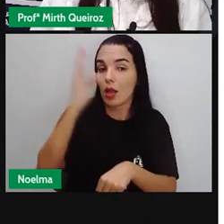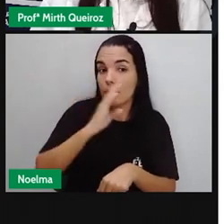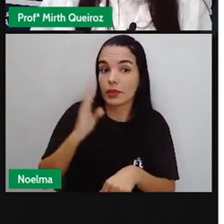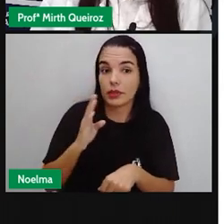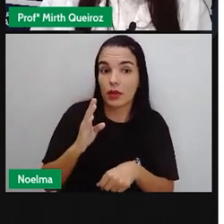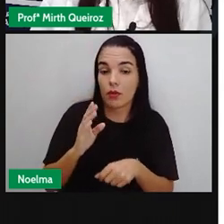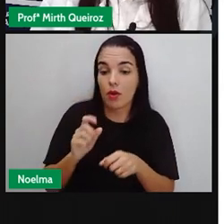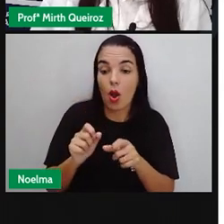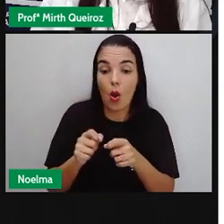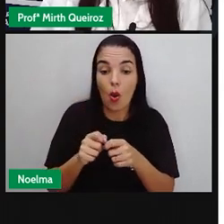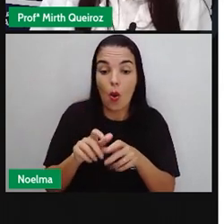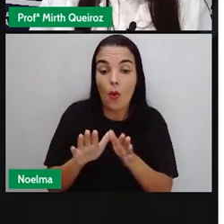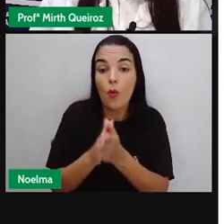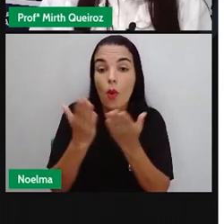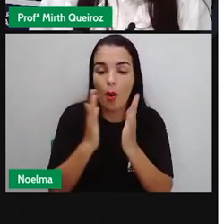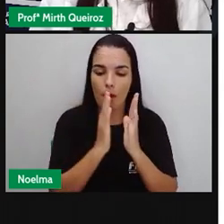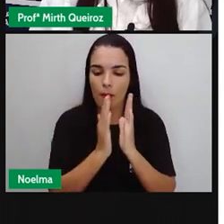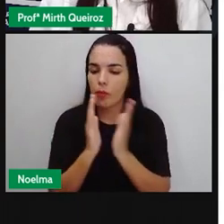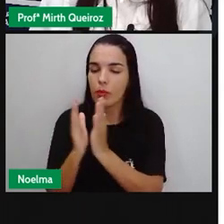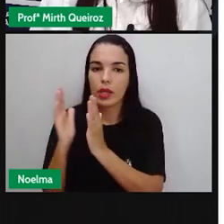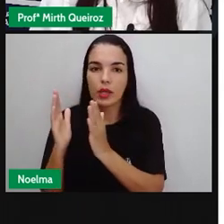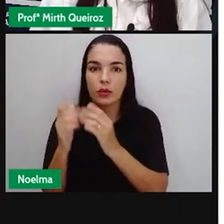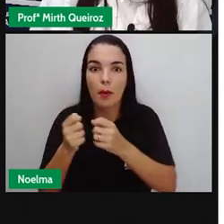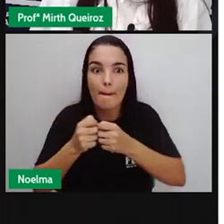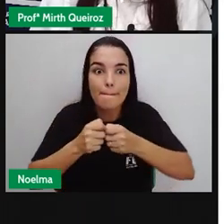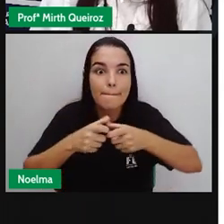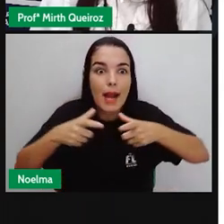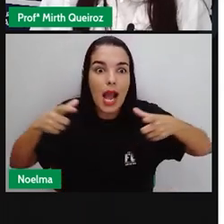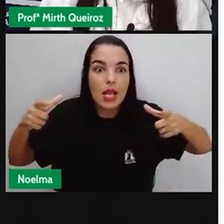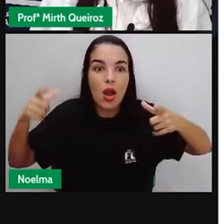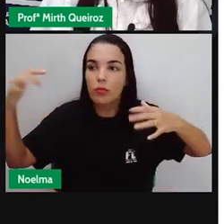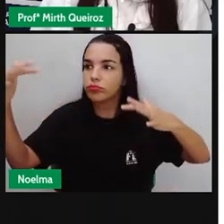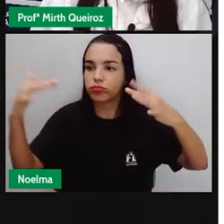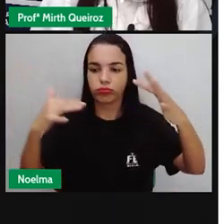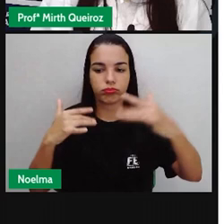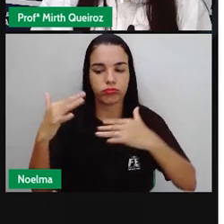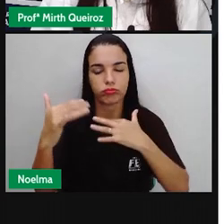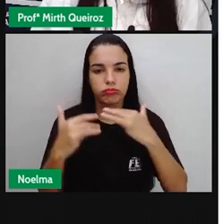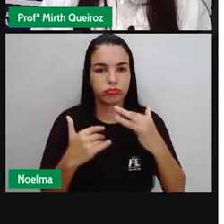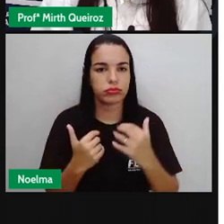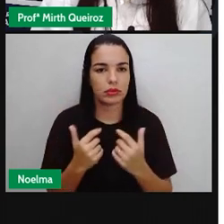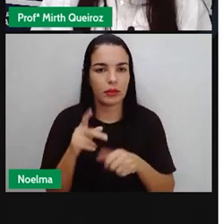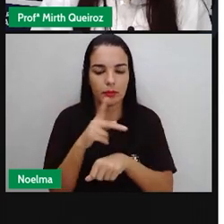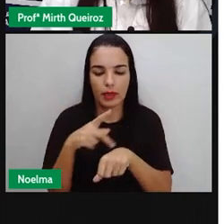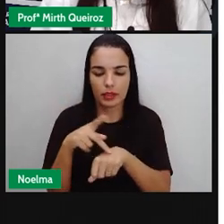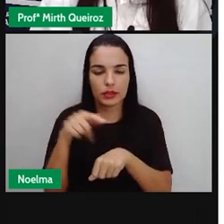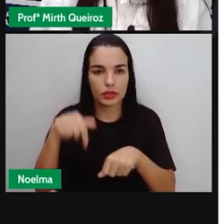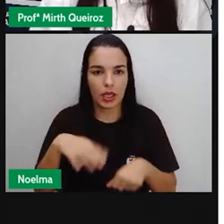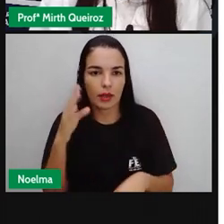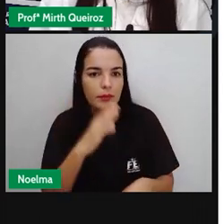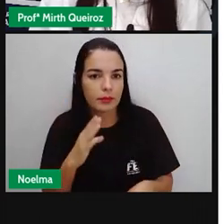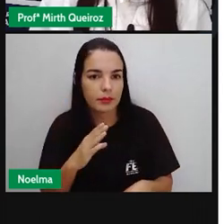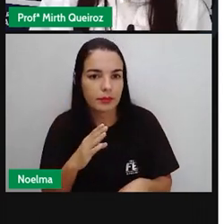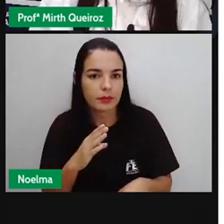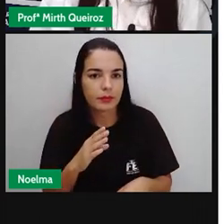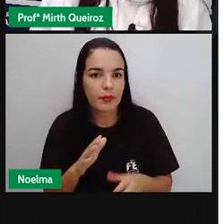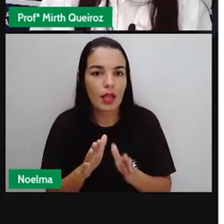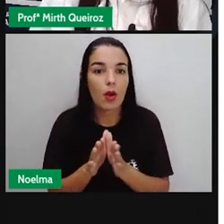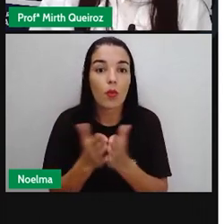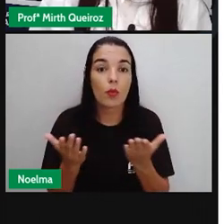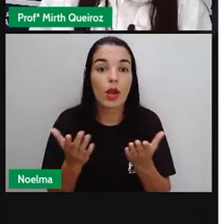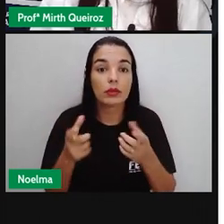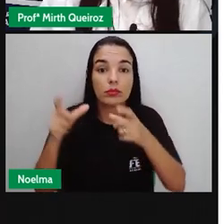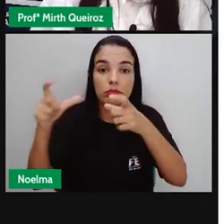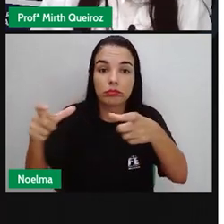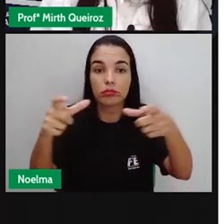maior imigração? Quais os continentes de onde os imigrantes saíram? De qual nação